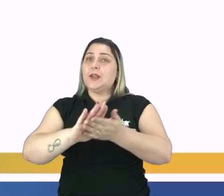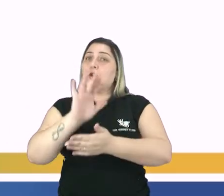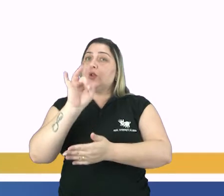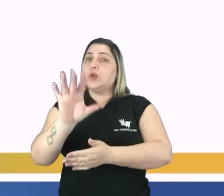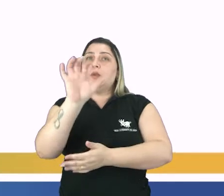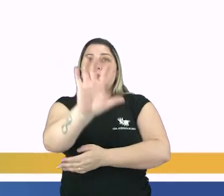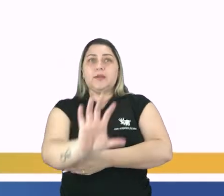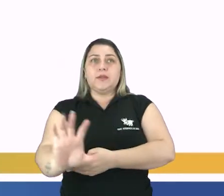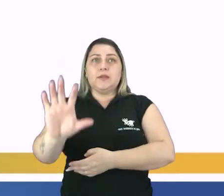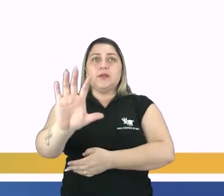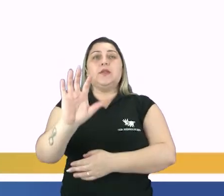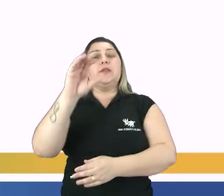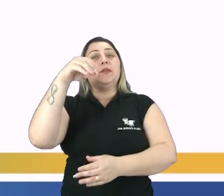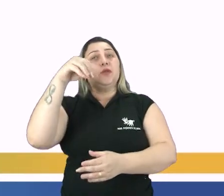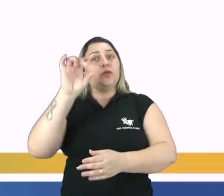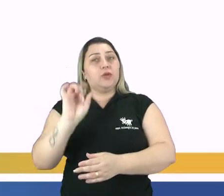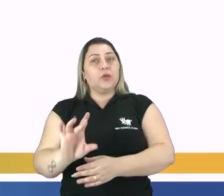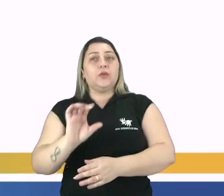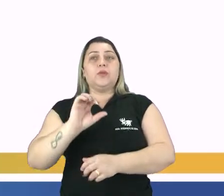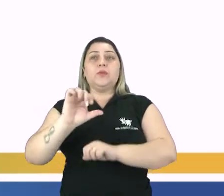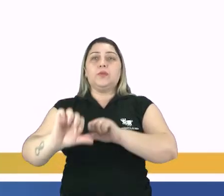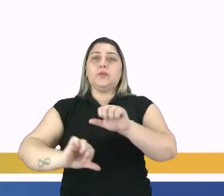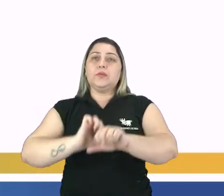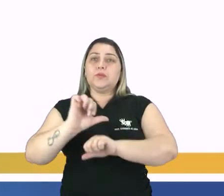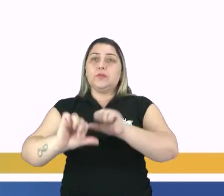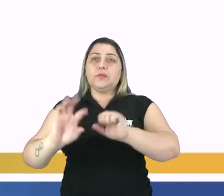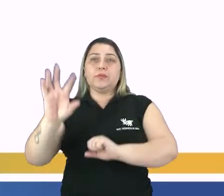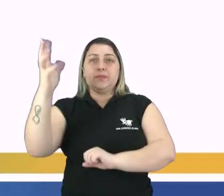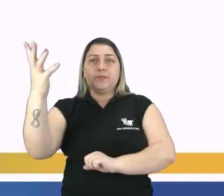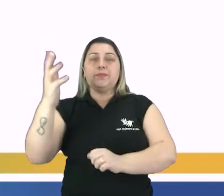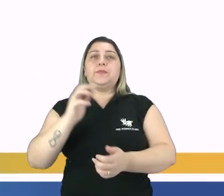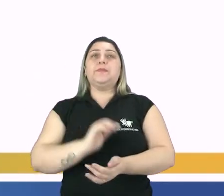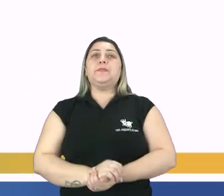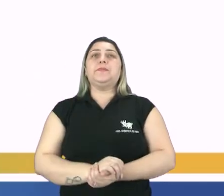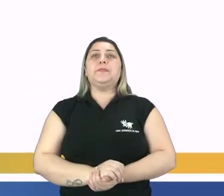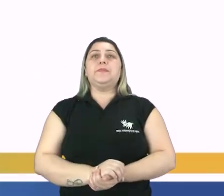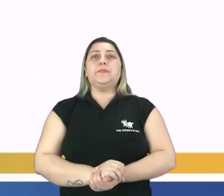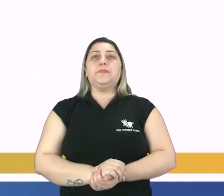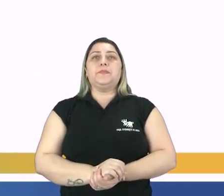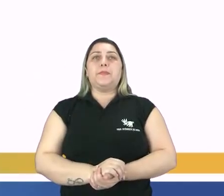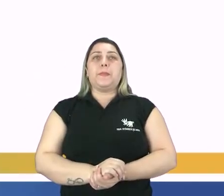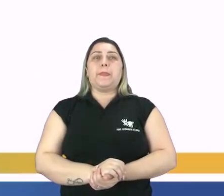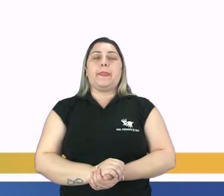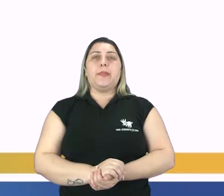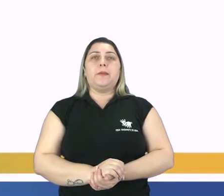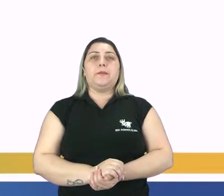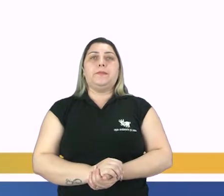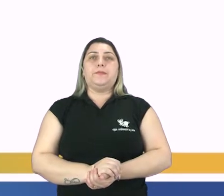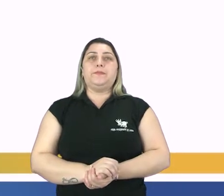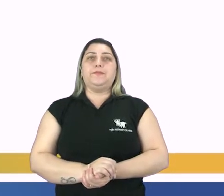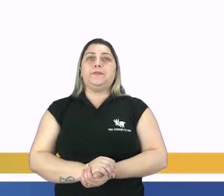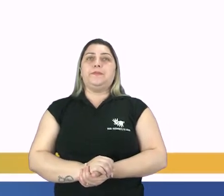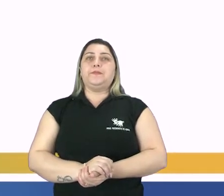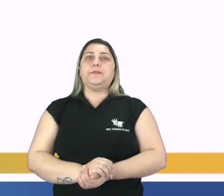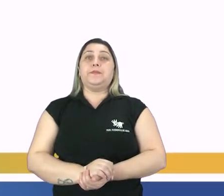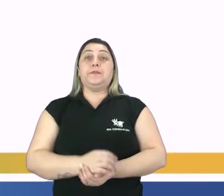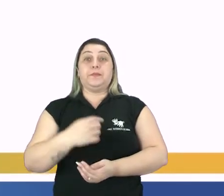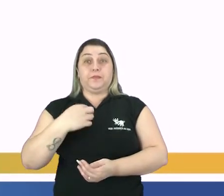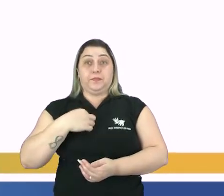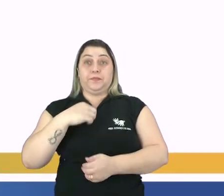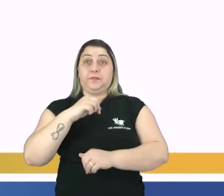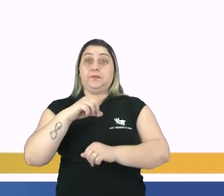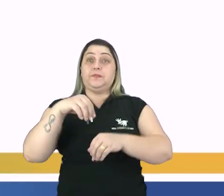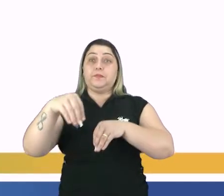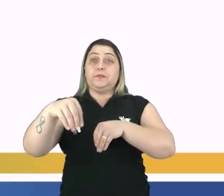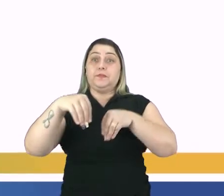regiões envolvidas nesse processo. Olha só. Migrações internas. É quando eu me desloco dentro do mesmo país.